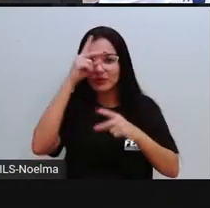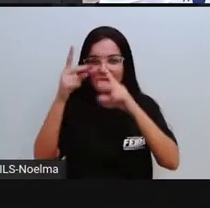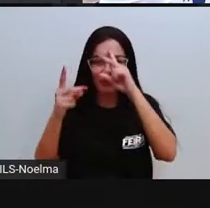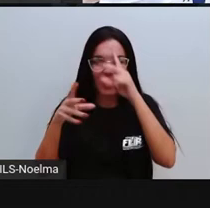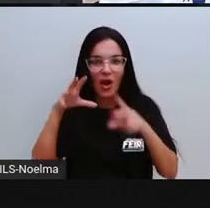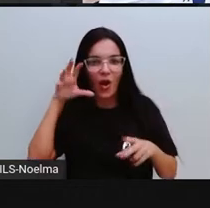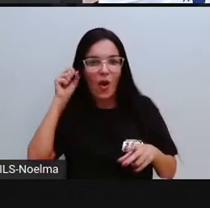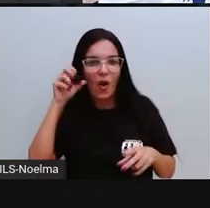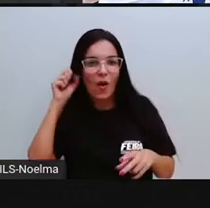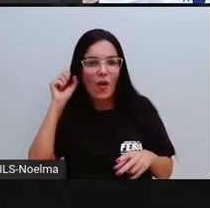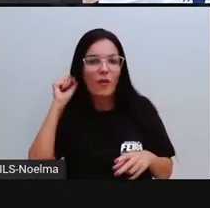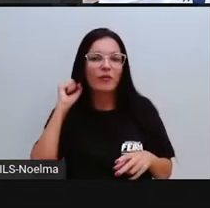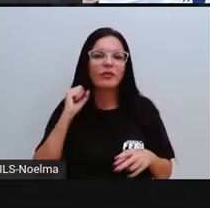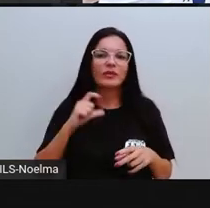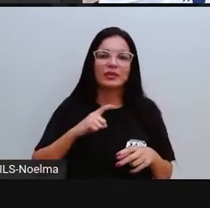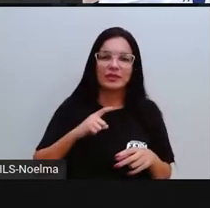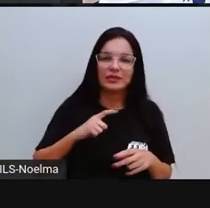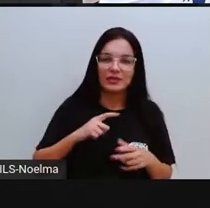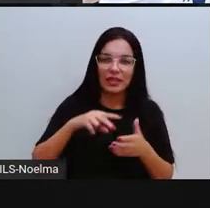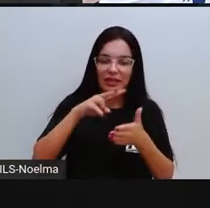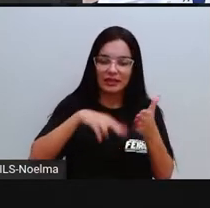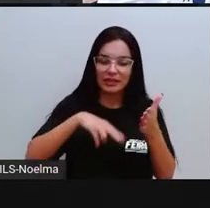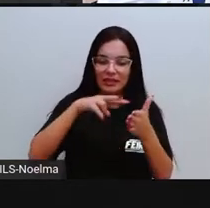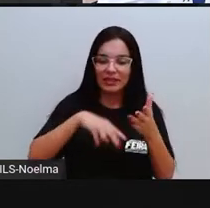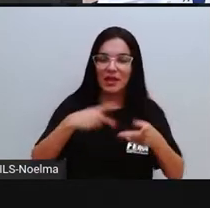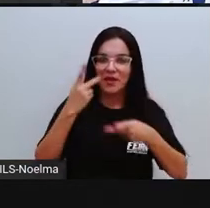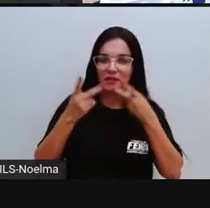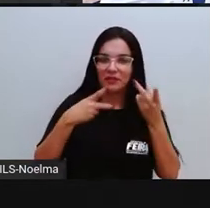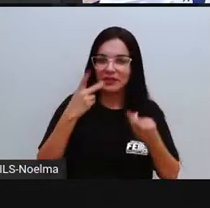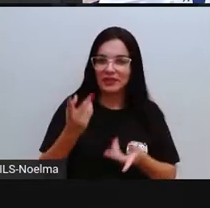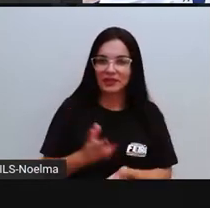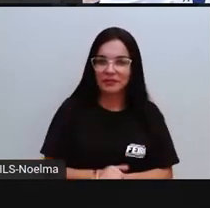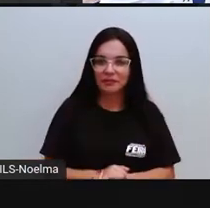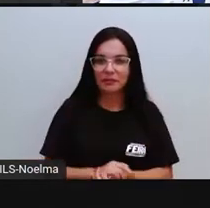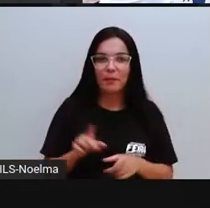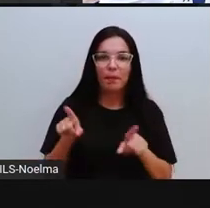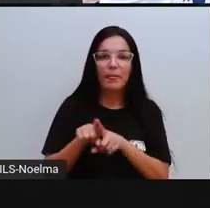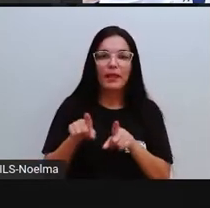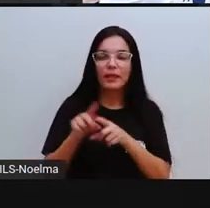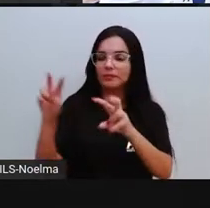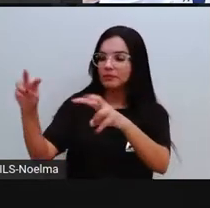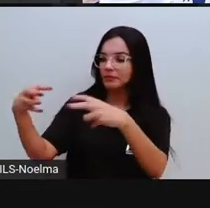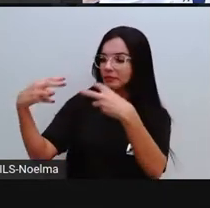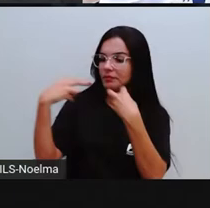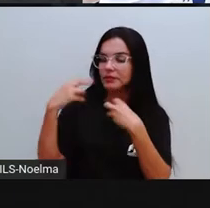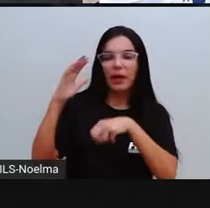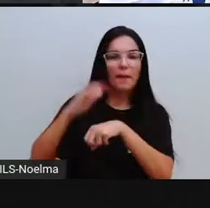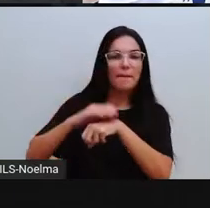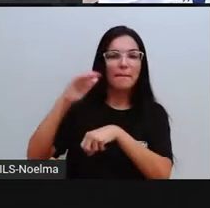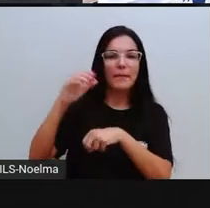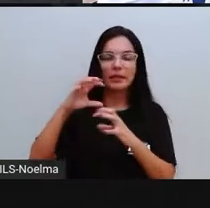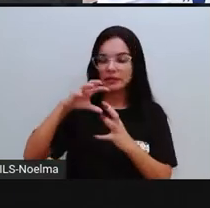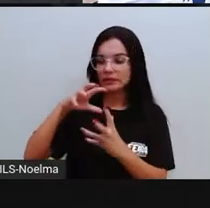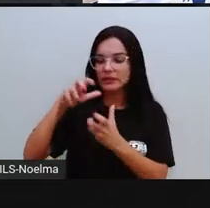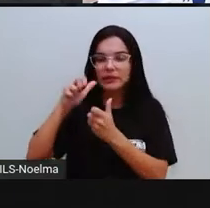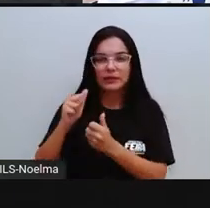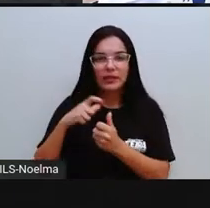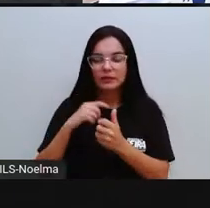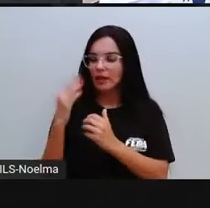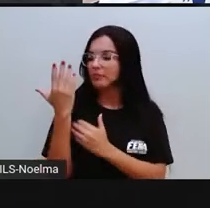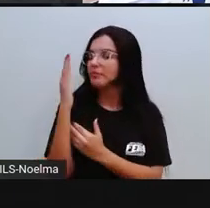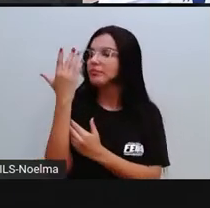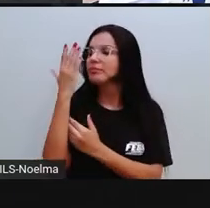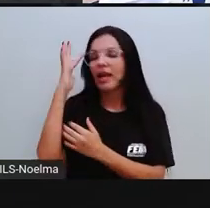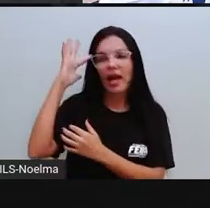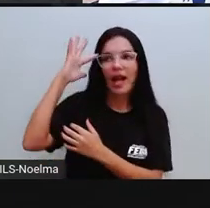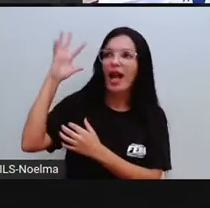aprender a ler e a contar. Elas se enxergam cada vez mais no lindo espelho da Mãe